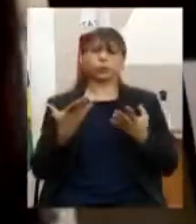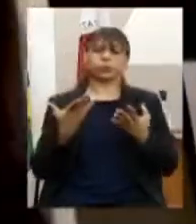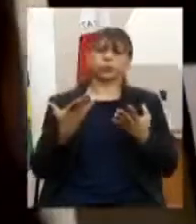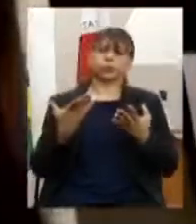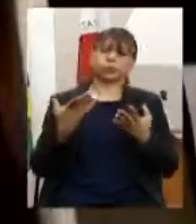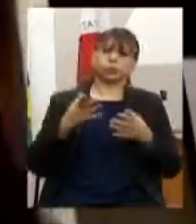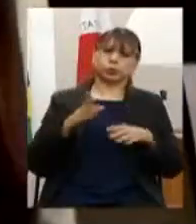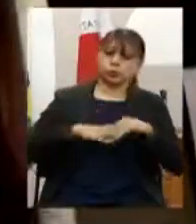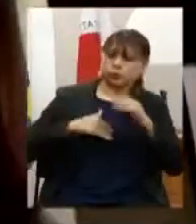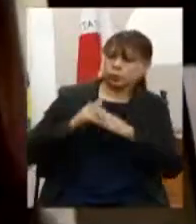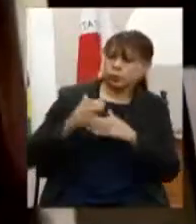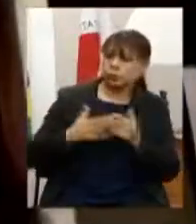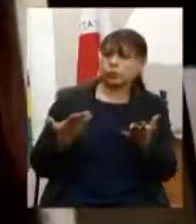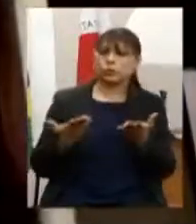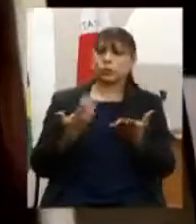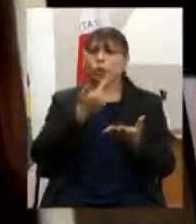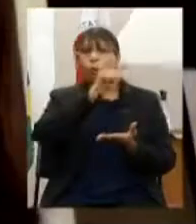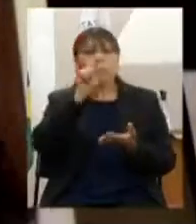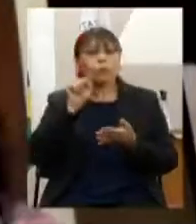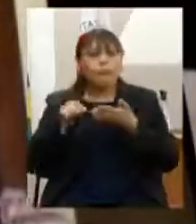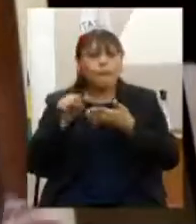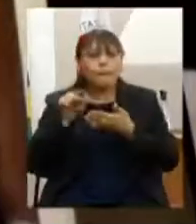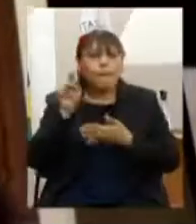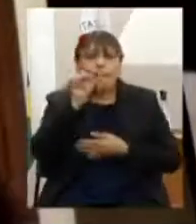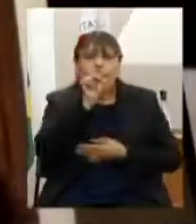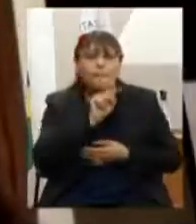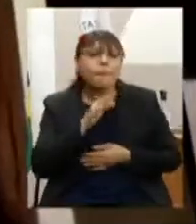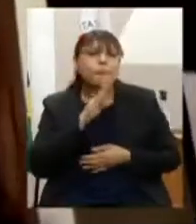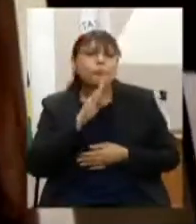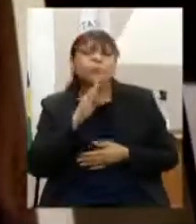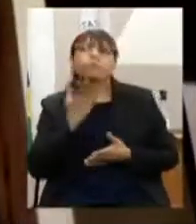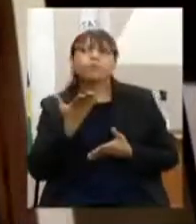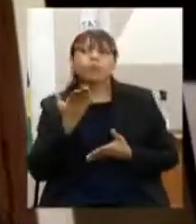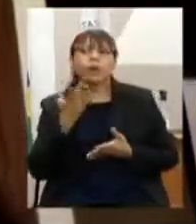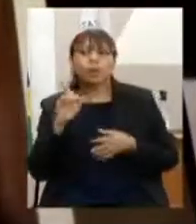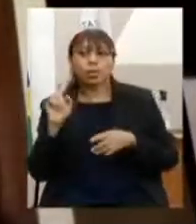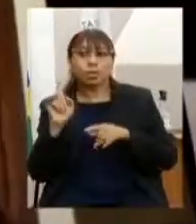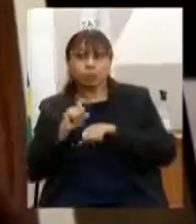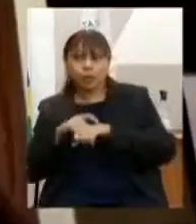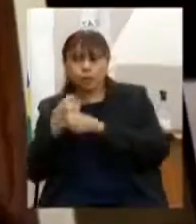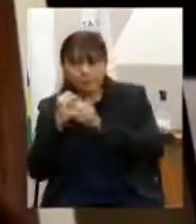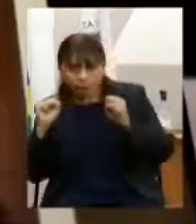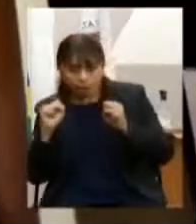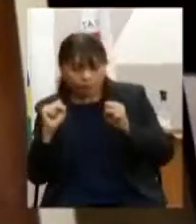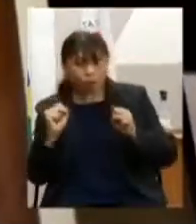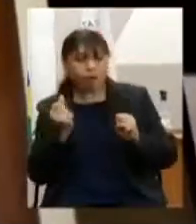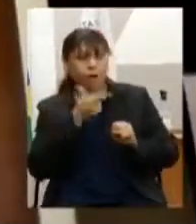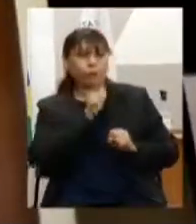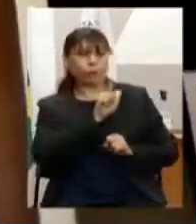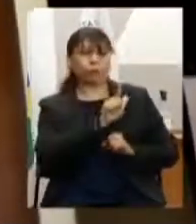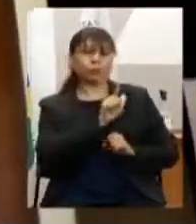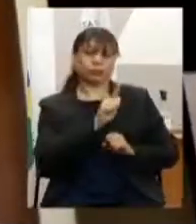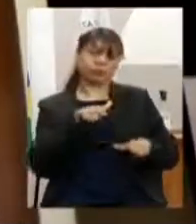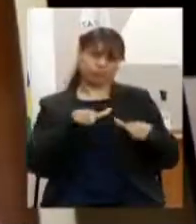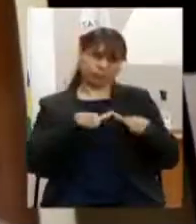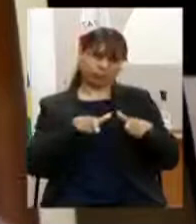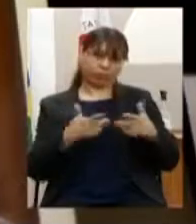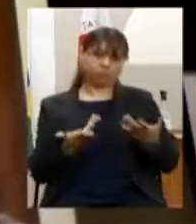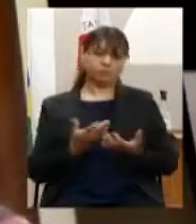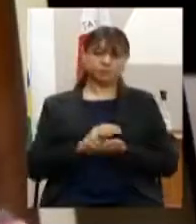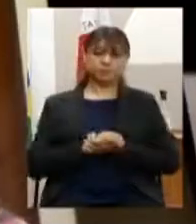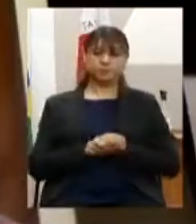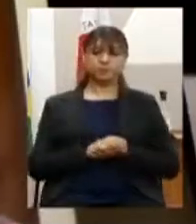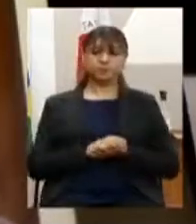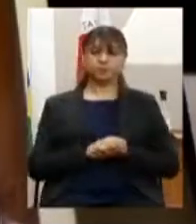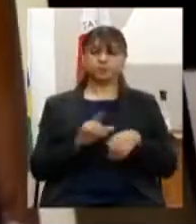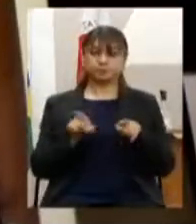sabe mas de outros conhecimentos para que ao sair eles possam ter mais possibilidades e uma recomendação